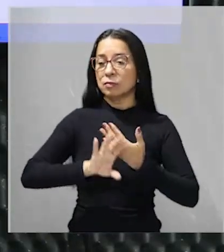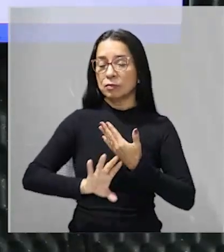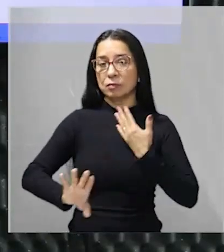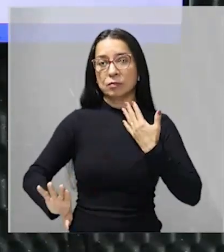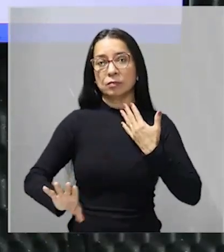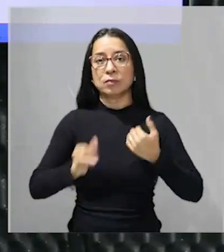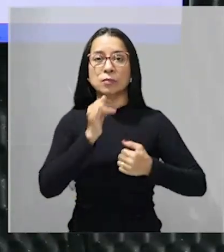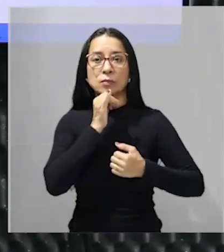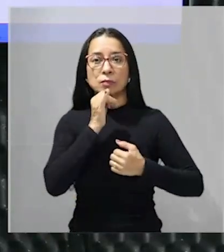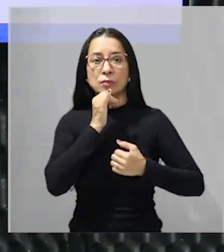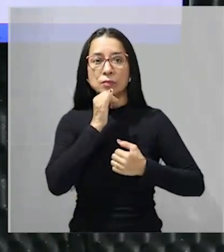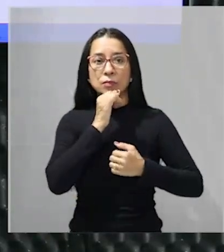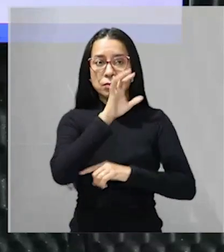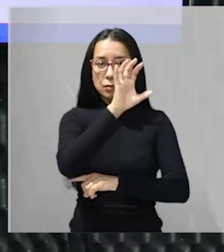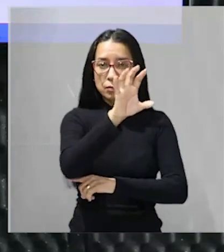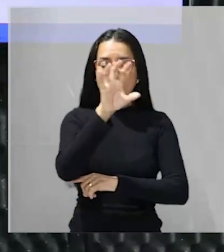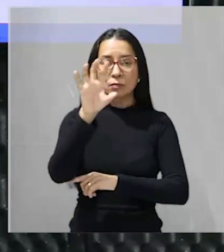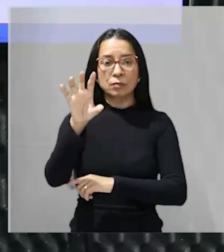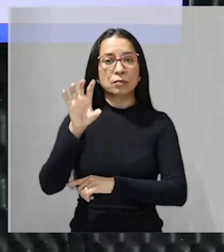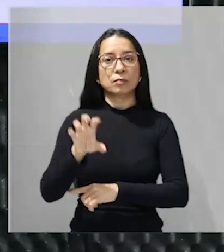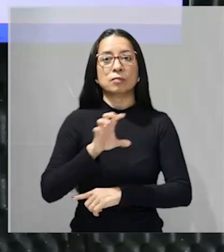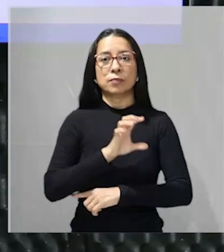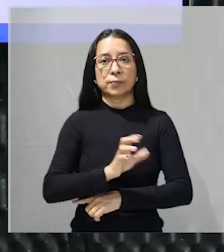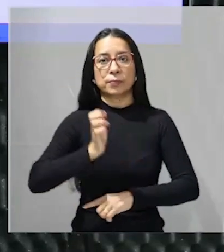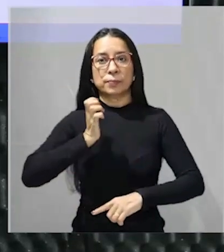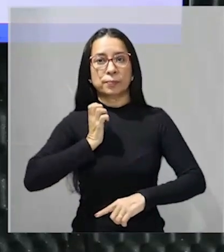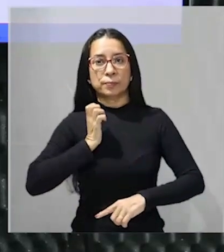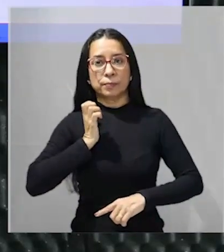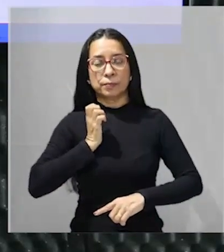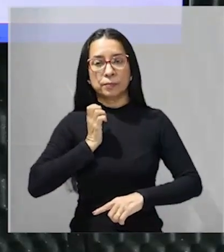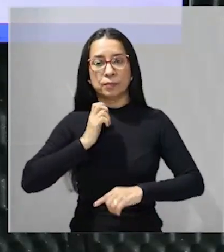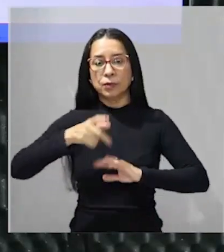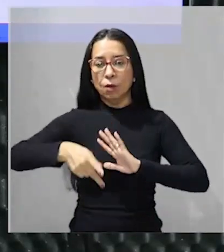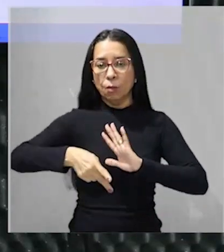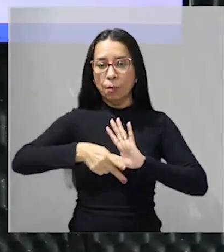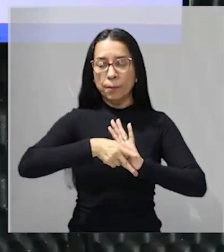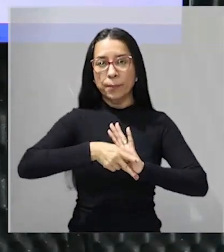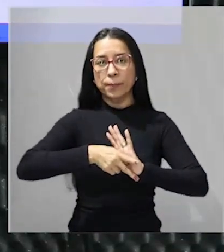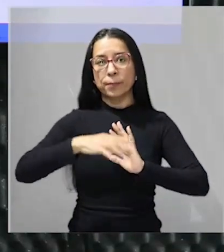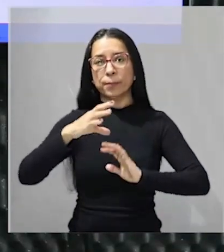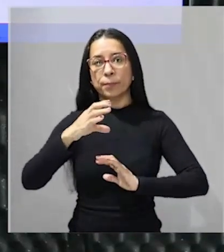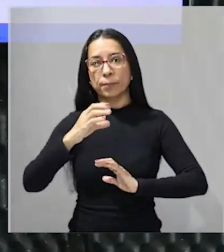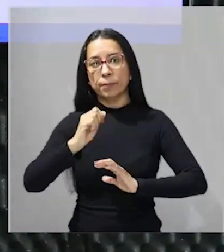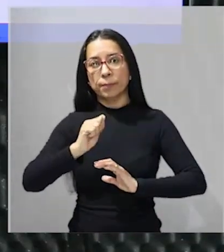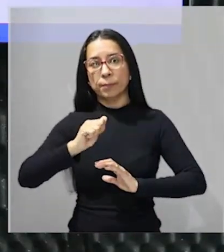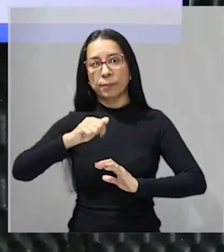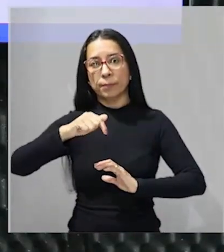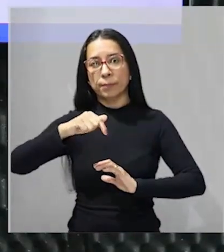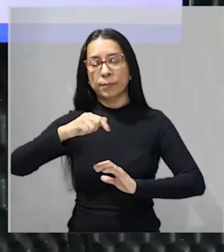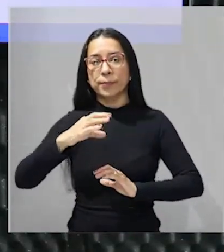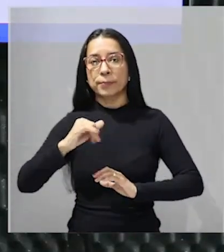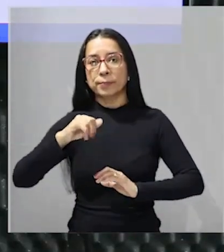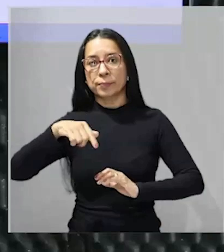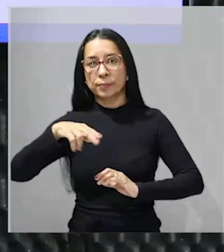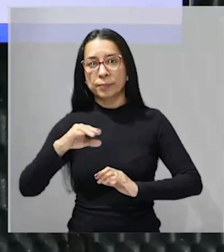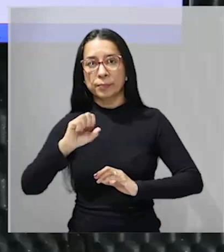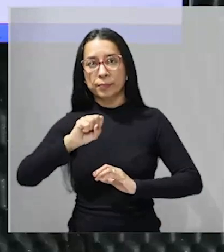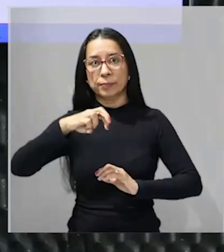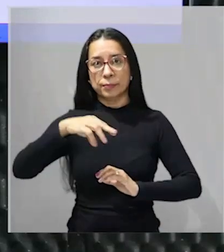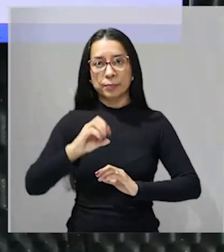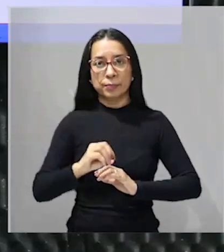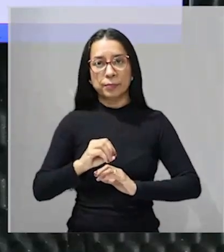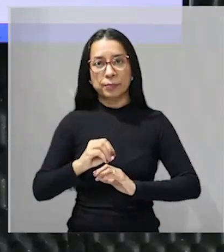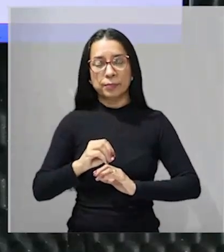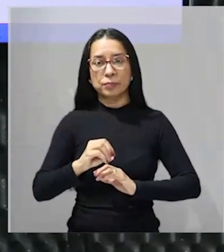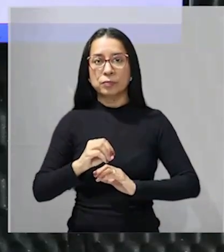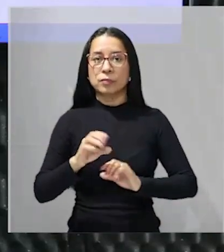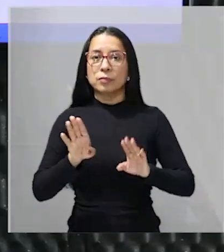o regionalismo das elites o próprio caciquismo o localismo dessas elites latino